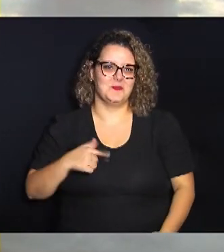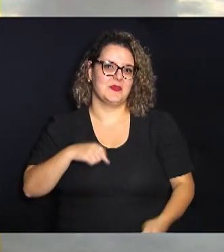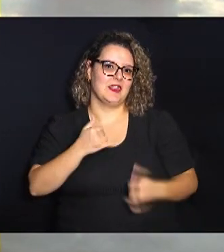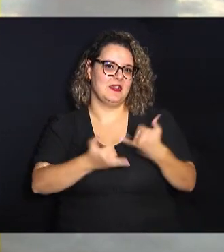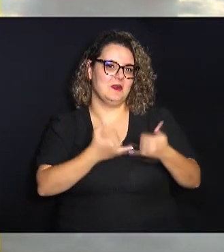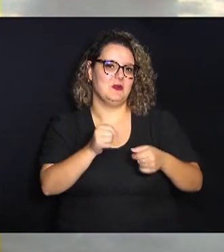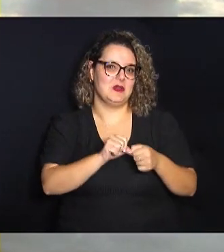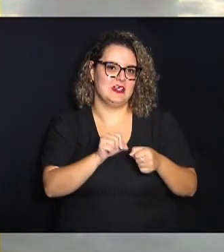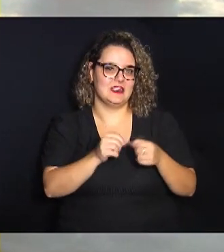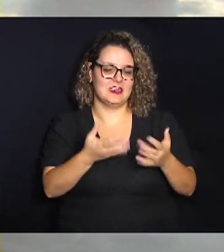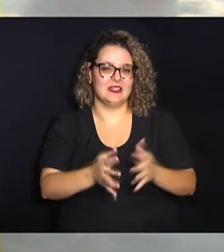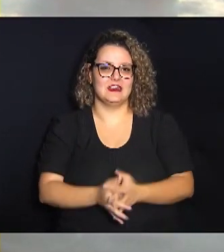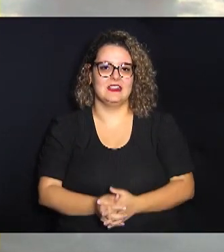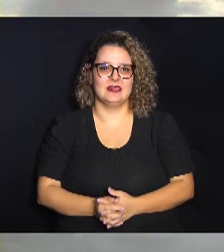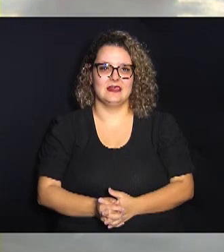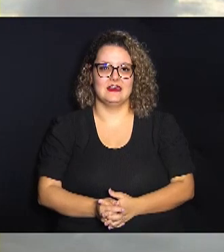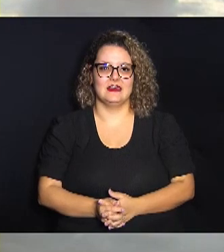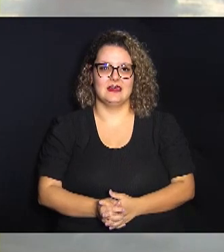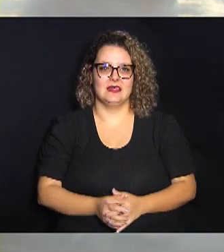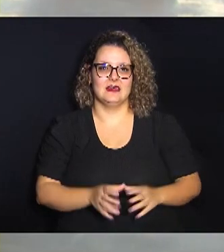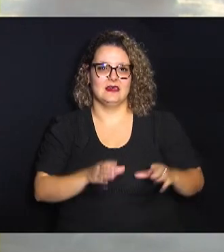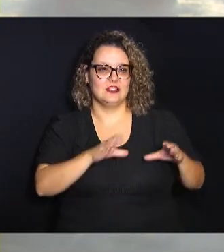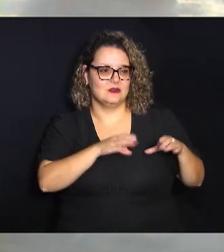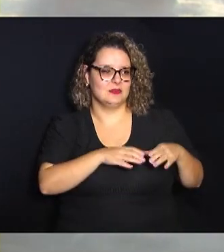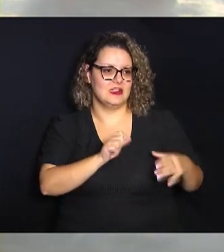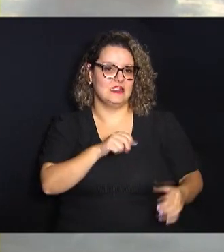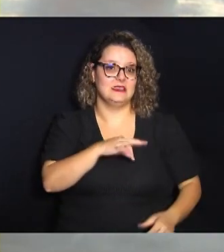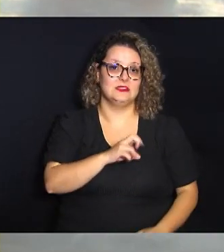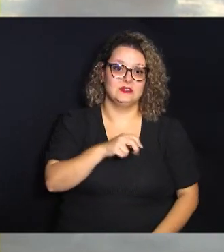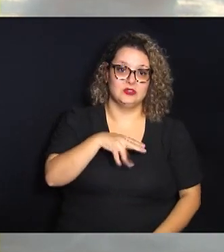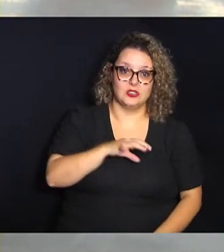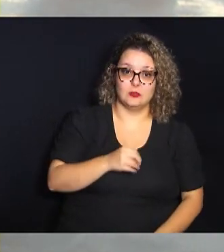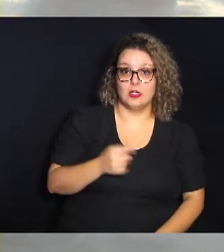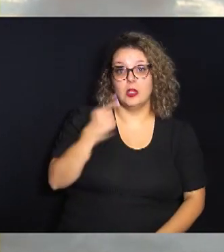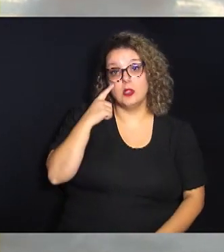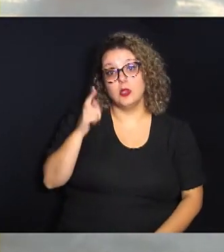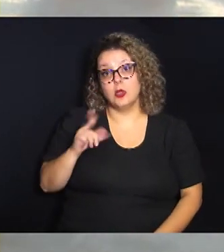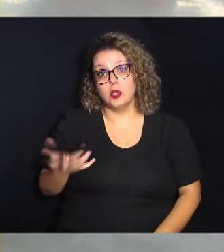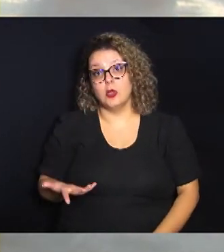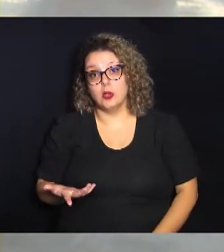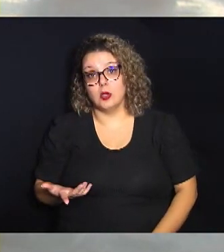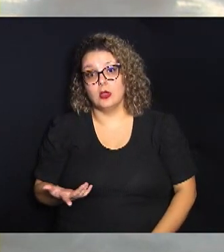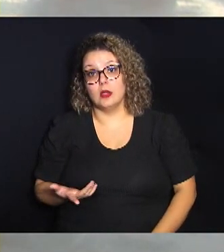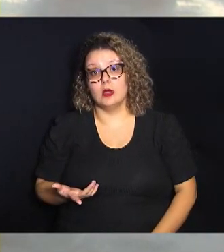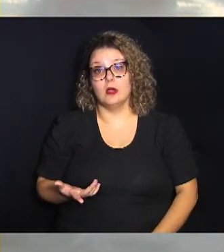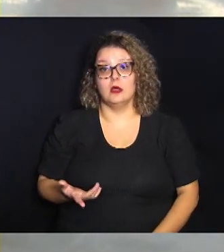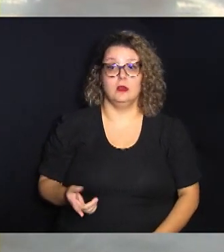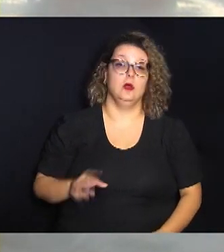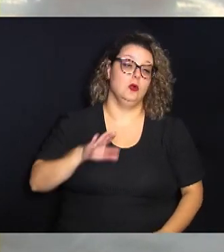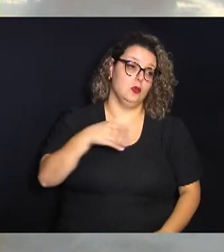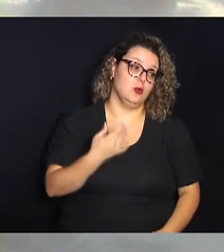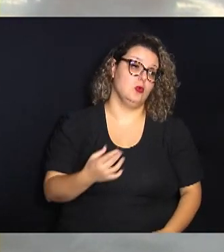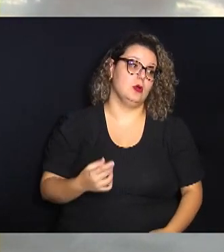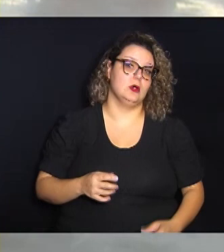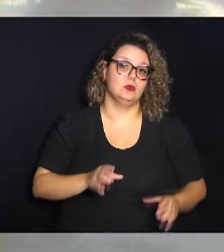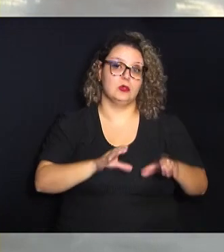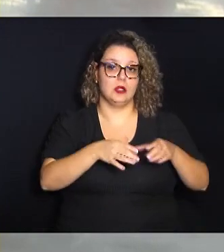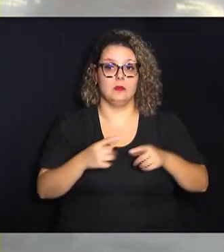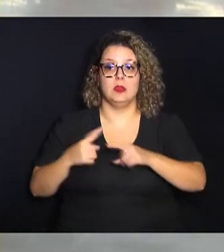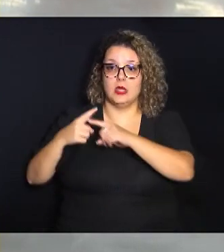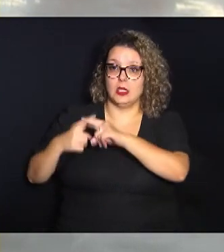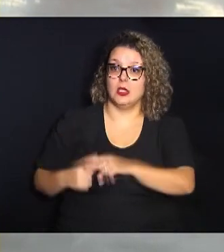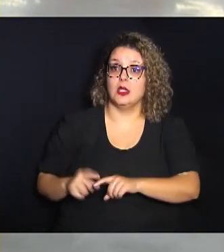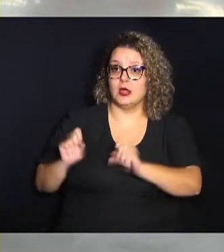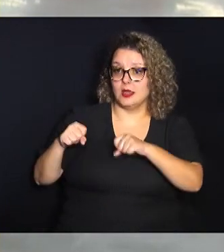brincadeira aqui com você de time se é antônimo claro que não é né mas só o professor quando são times rivais evidentemente